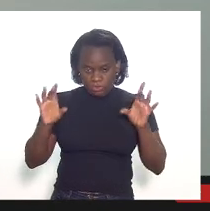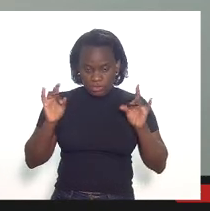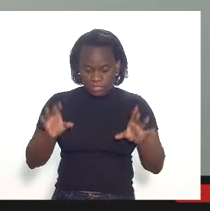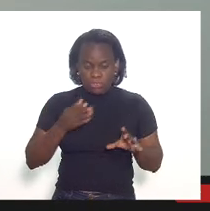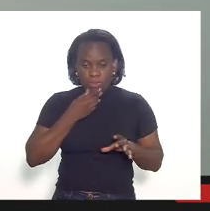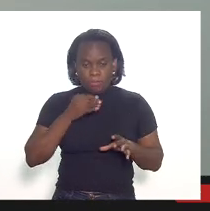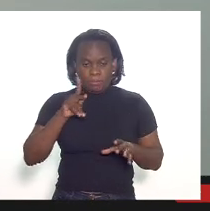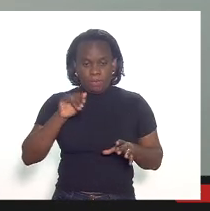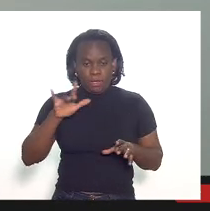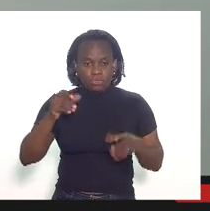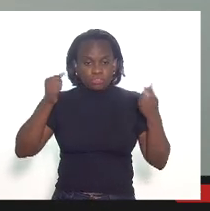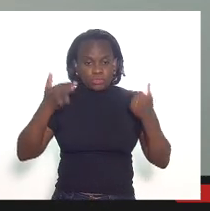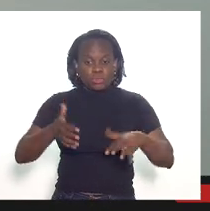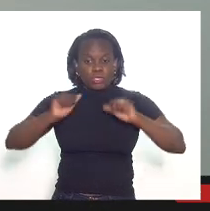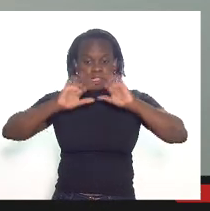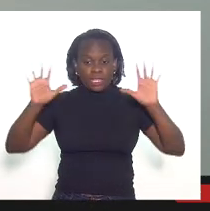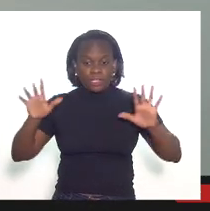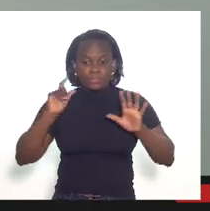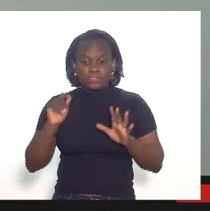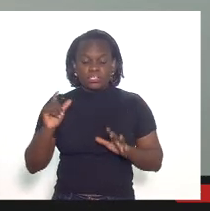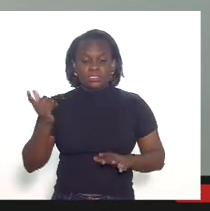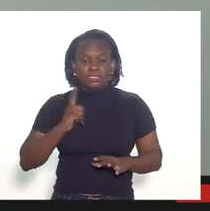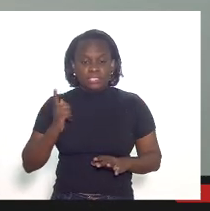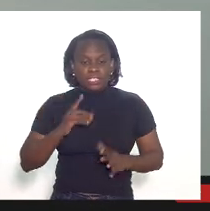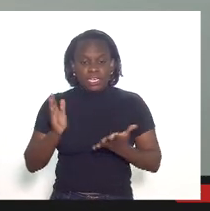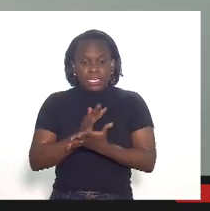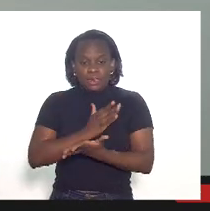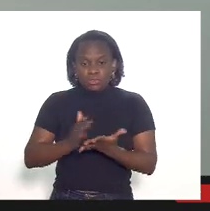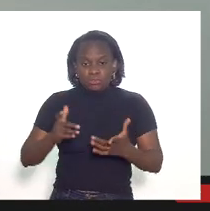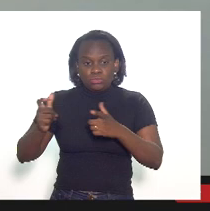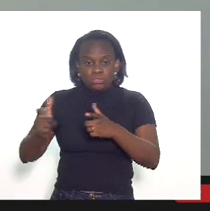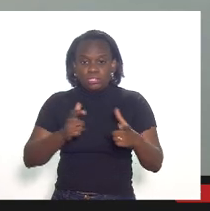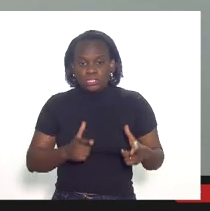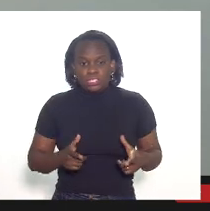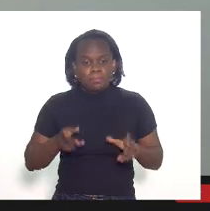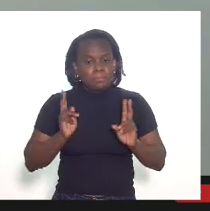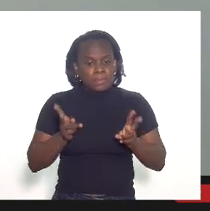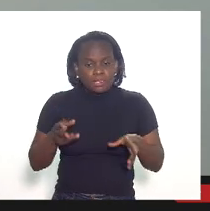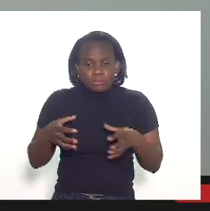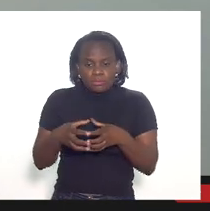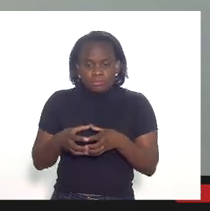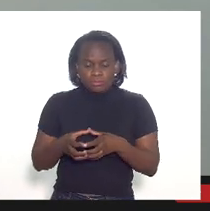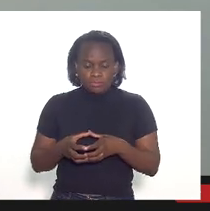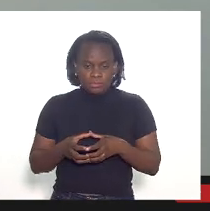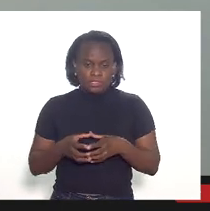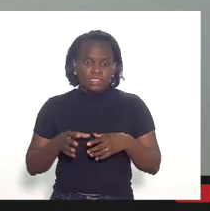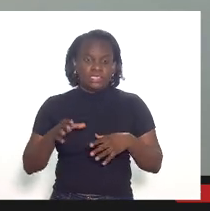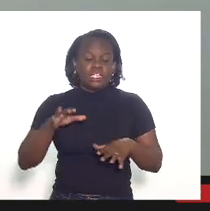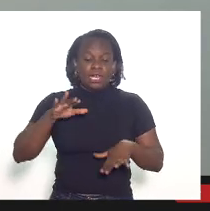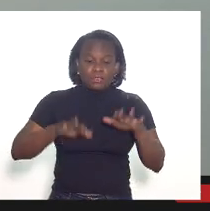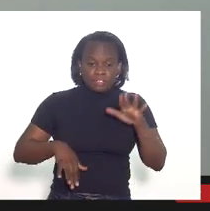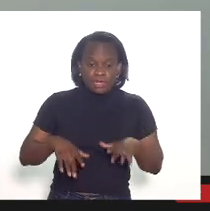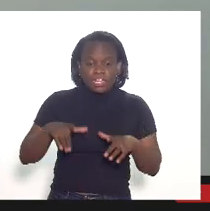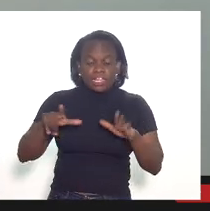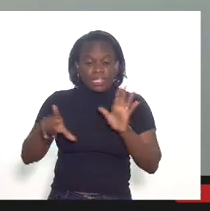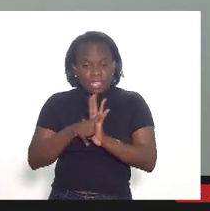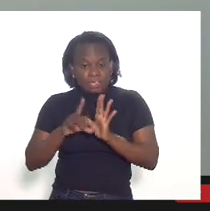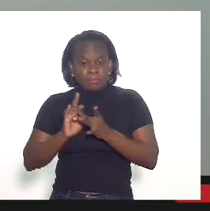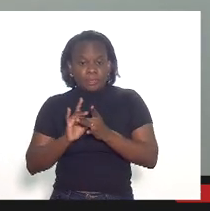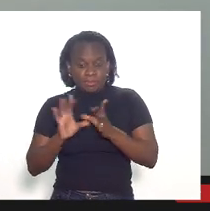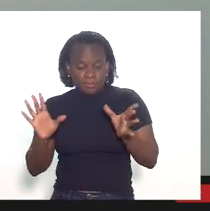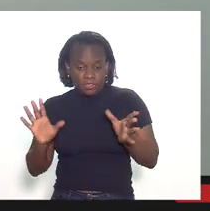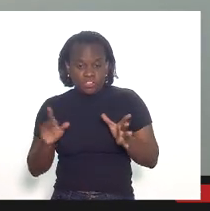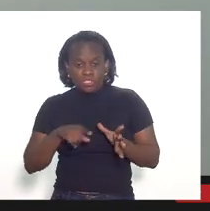doutor Paulo falou aqui muito claro existem determinados campos que estão no mesmo bloco em determinados momentos a legislação permite